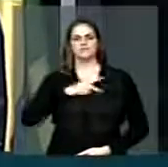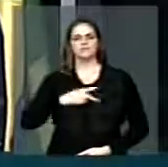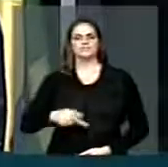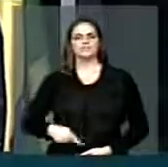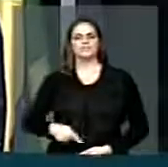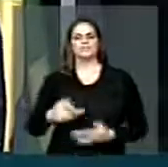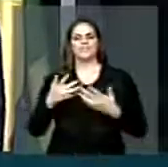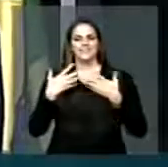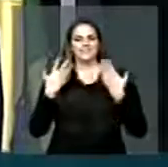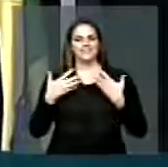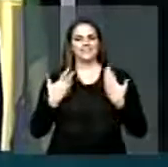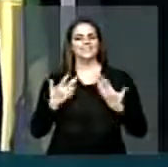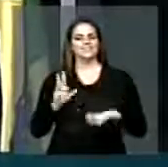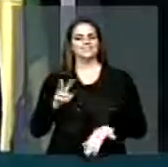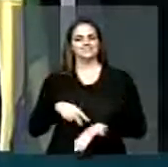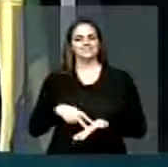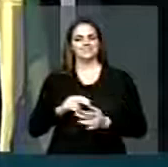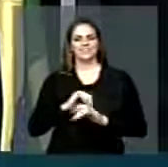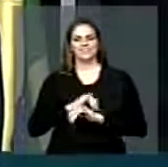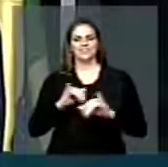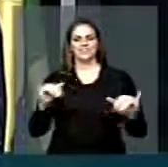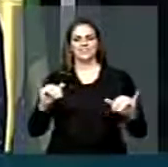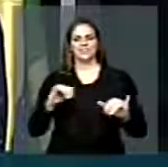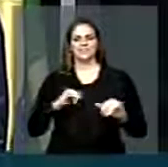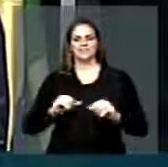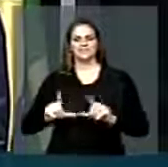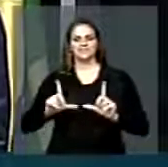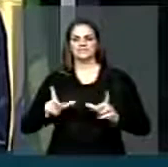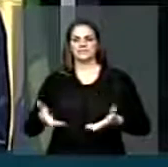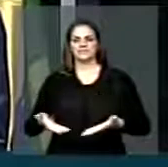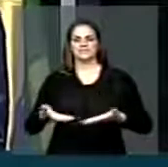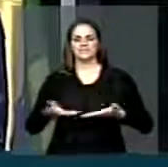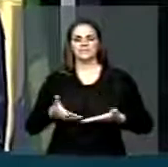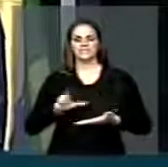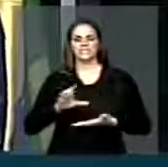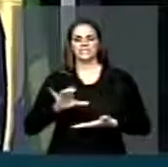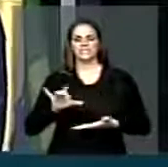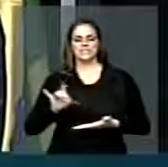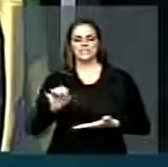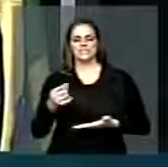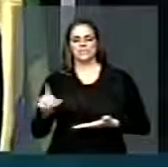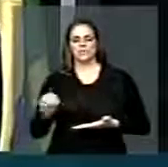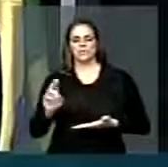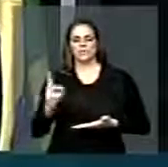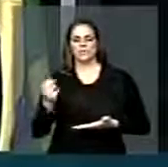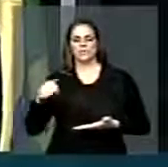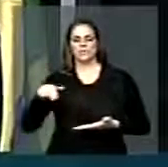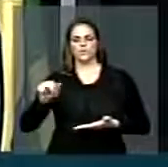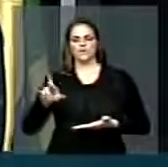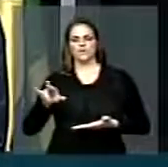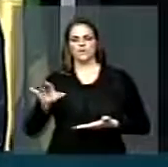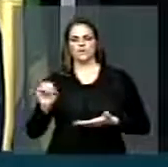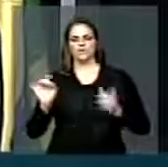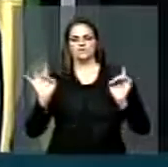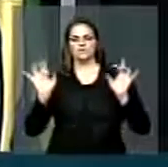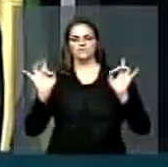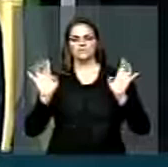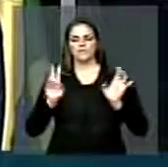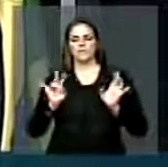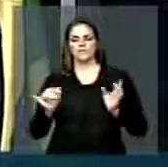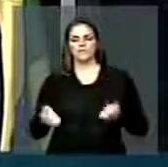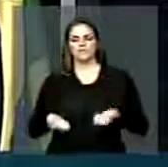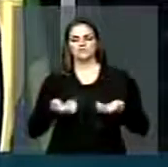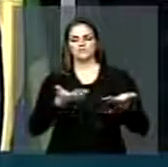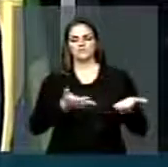registrar nesta tribuna o título de cidadão honorário pós-morte que será concedido no próximo domingo às 18 horas